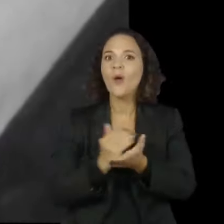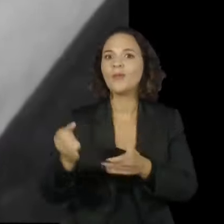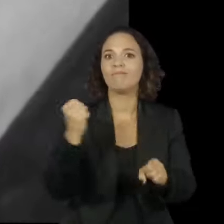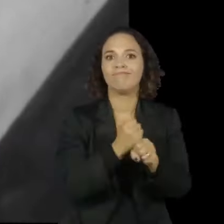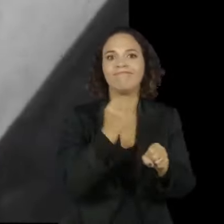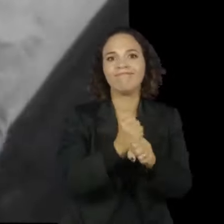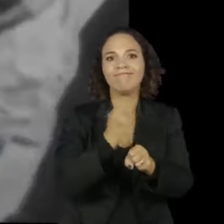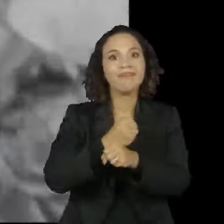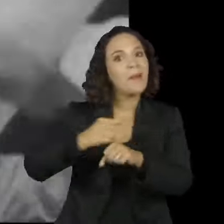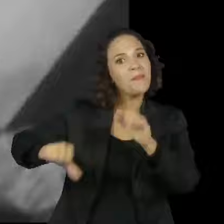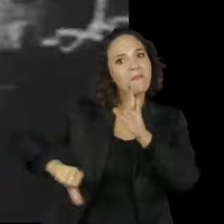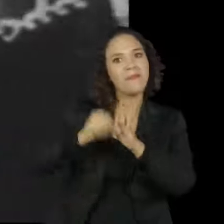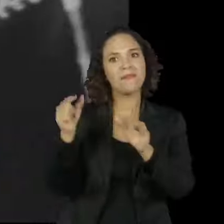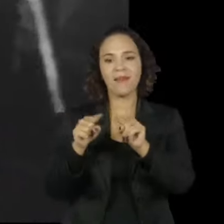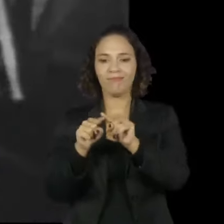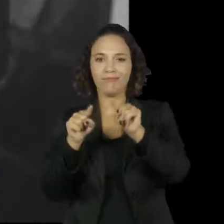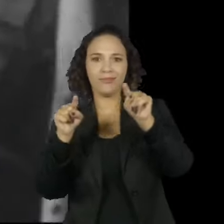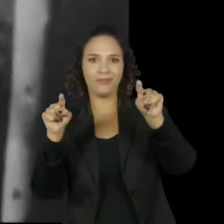obras da primeira linha.